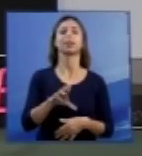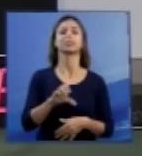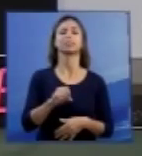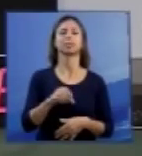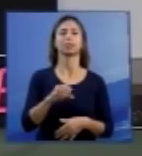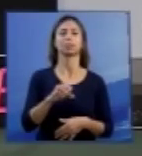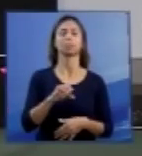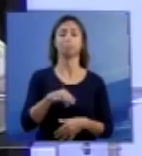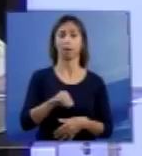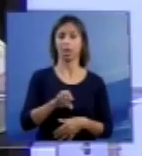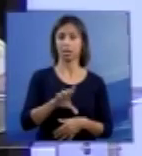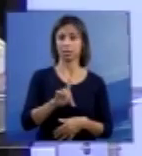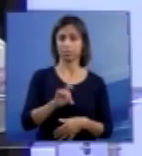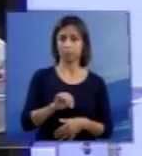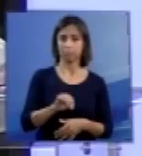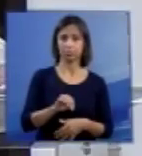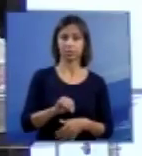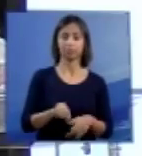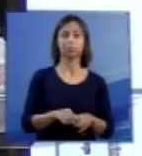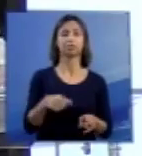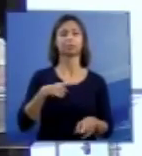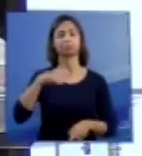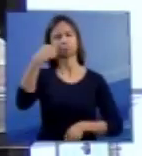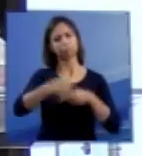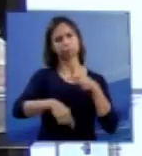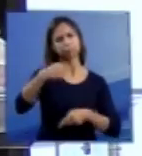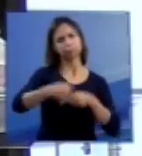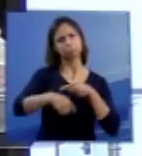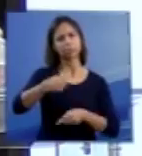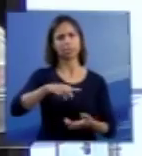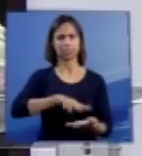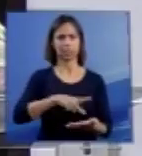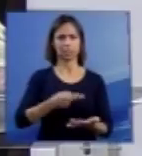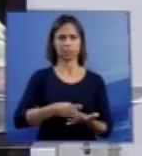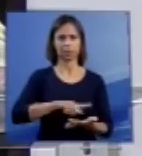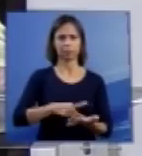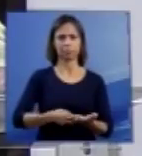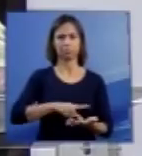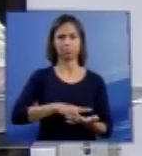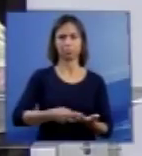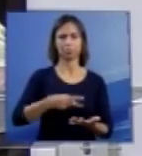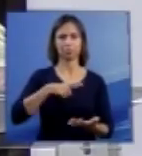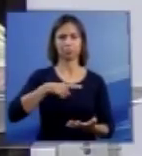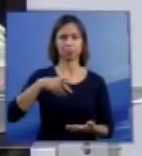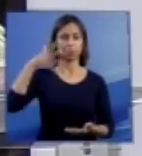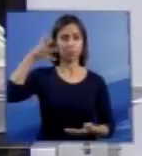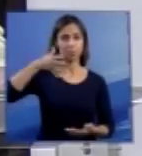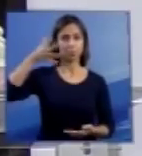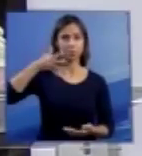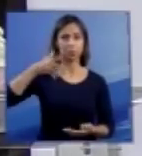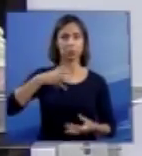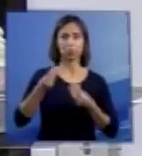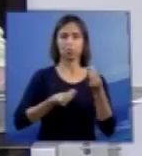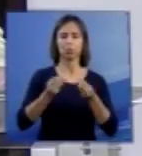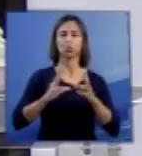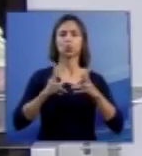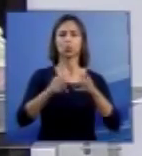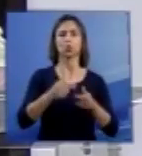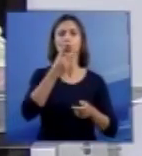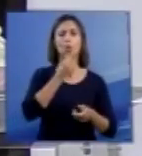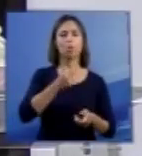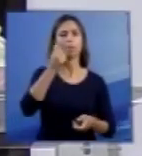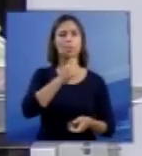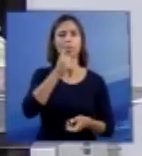religiões, traduzindo-as em políticas públicas destinadas a todas as cidadãs e cidadãos do país.